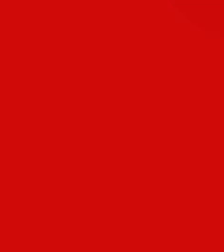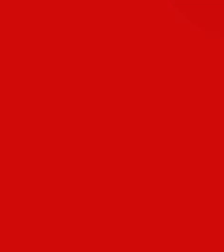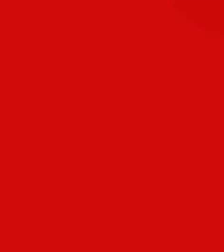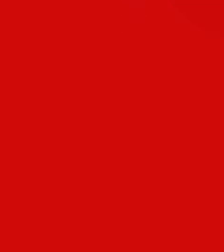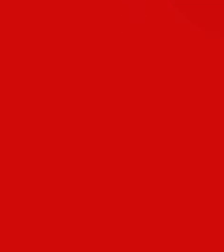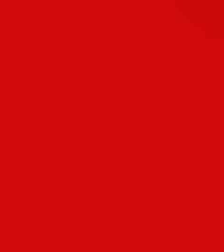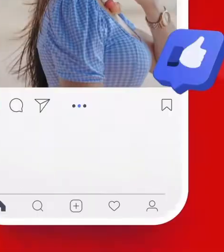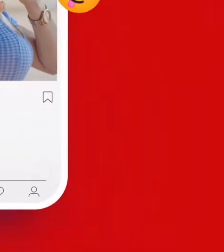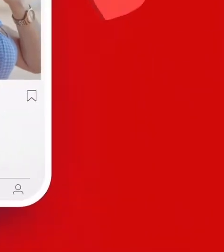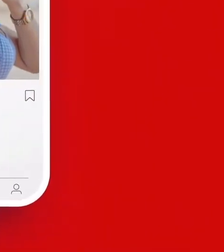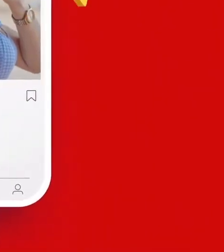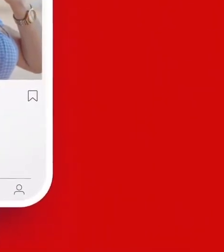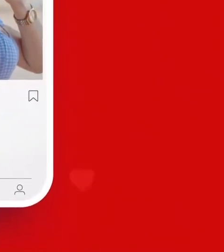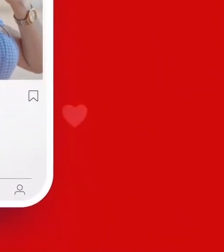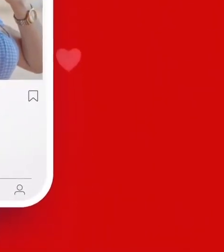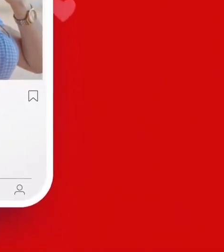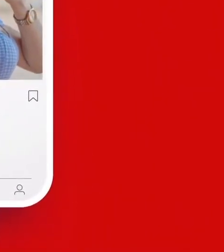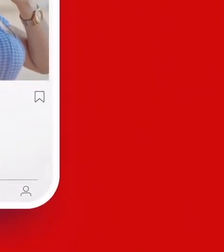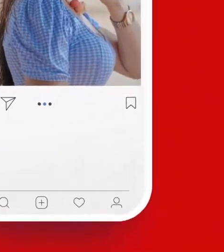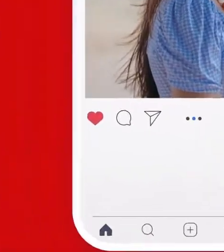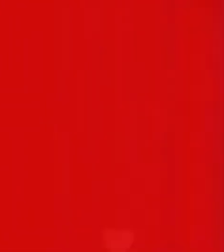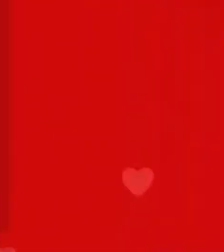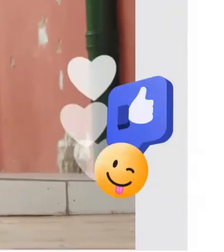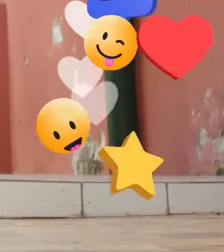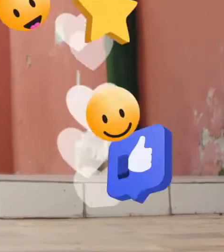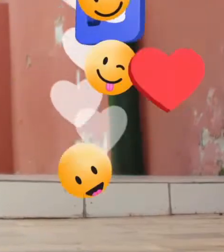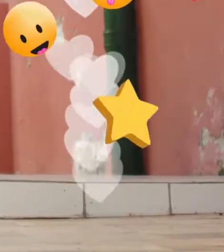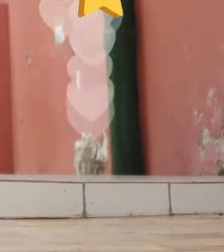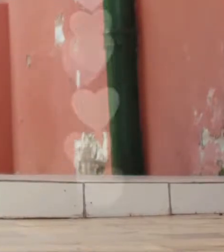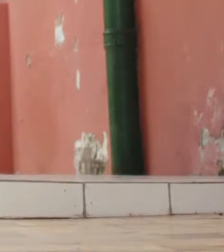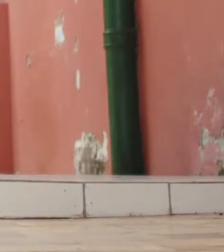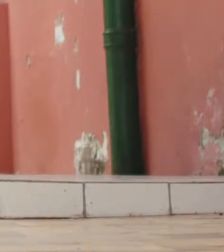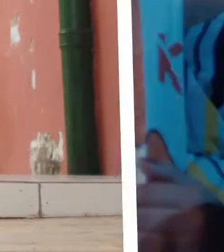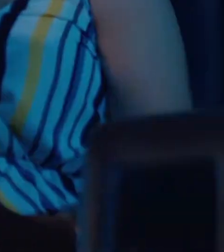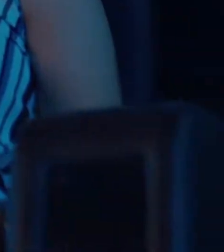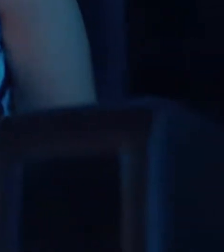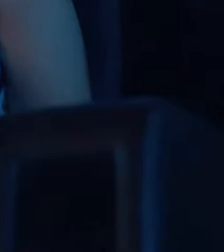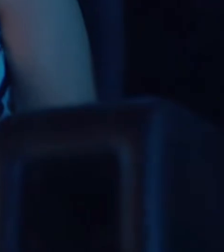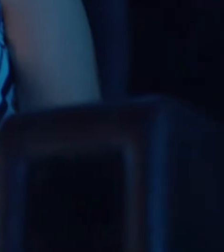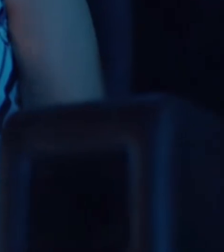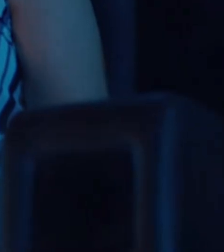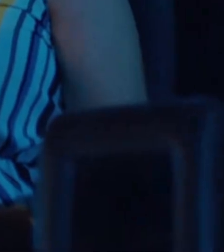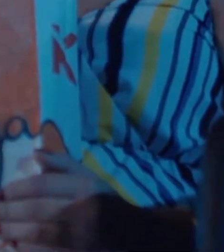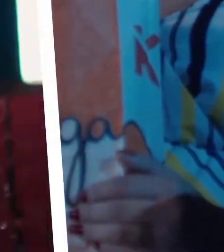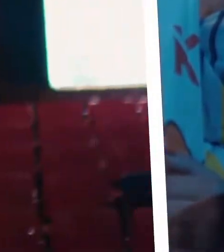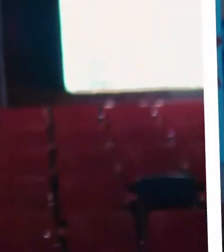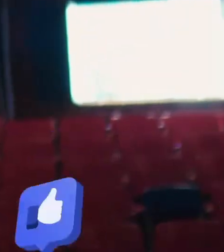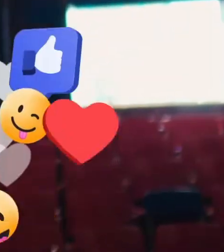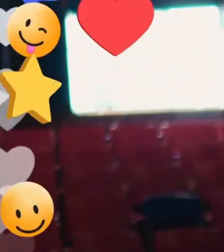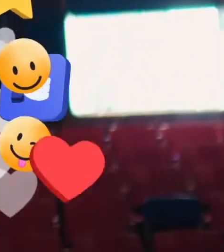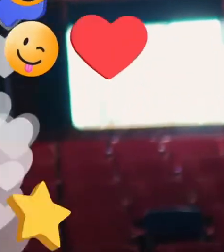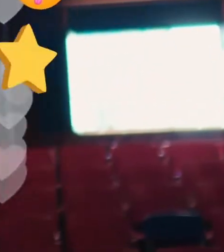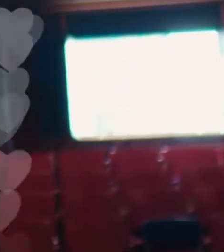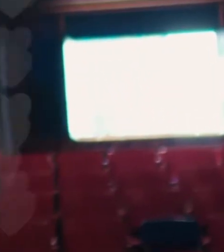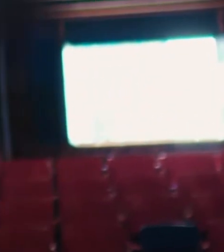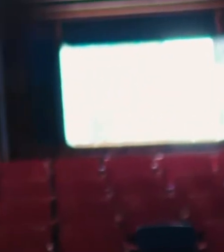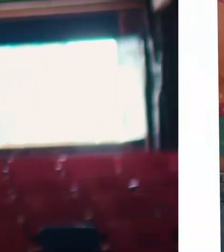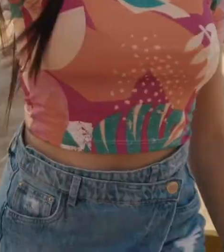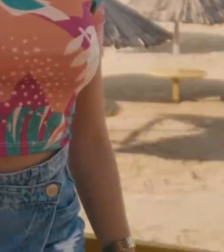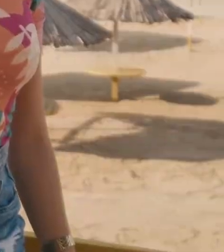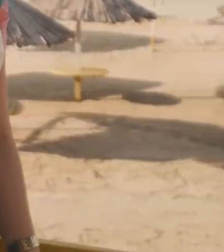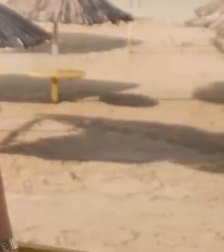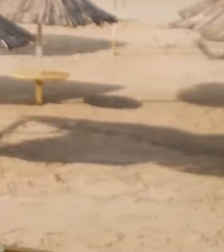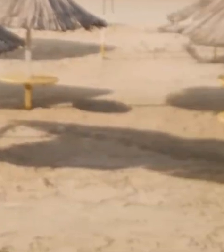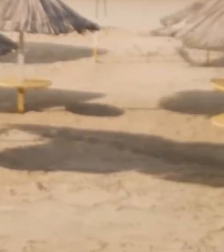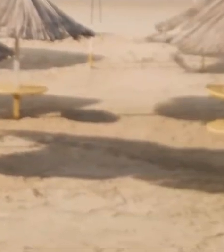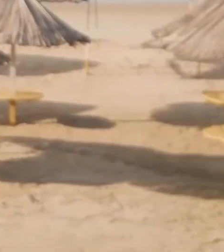Essa é a Bia. Essa também é a Bia. Bia curte dançar. Bia adora cinema. Bia gosta de cantar.